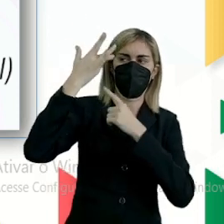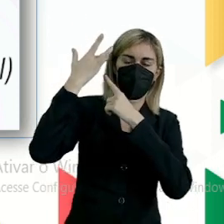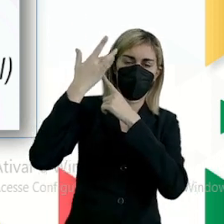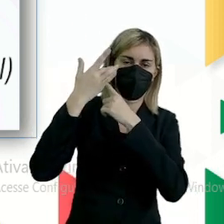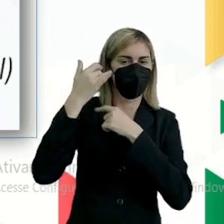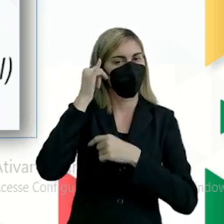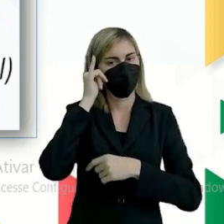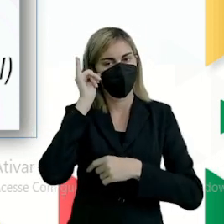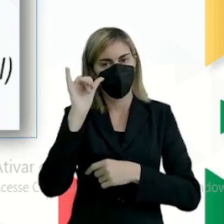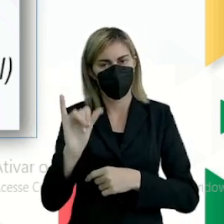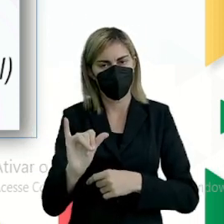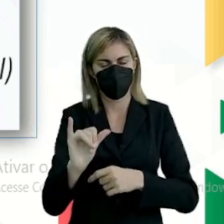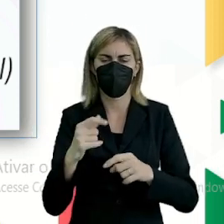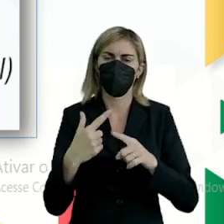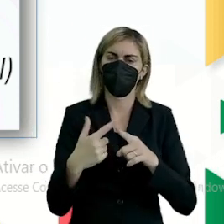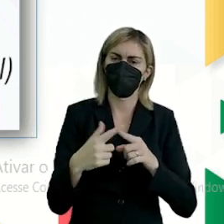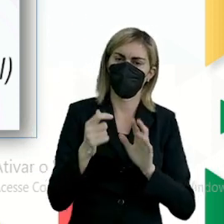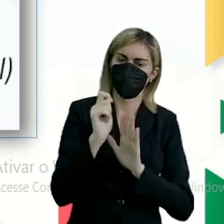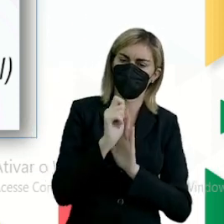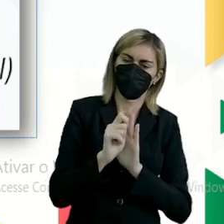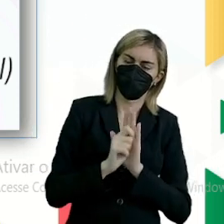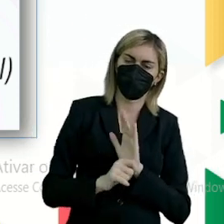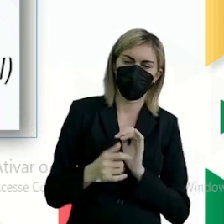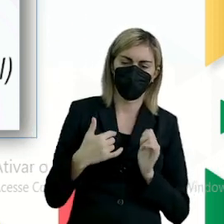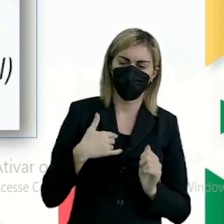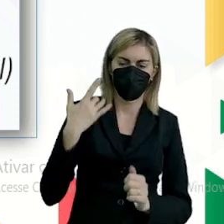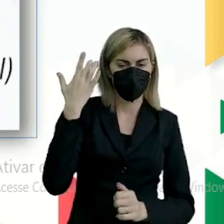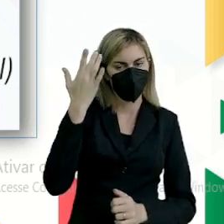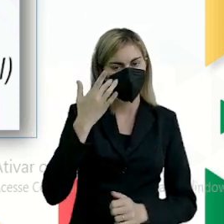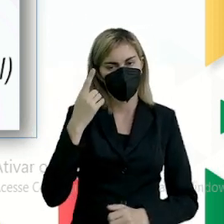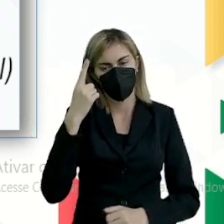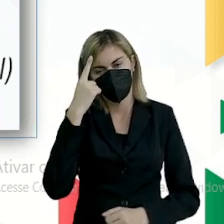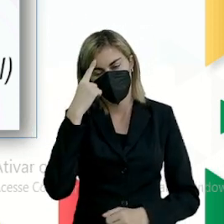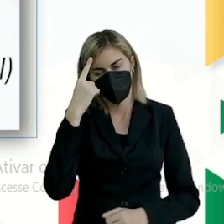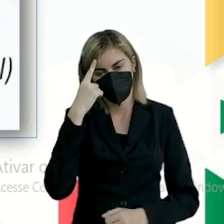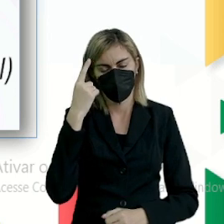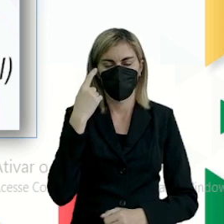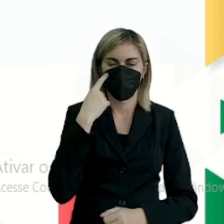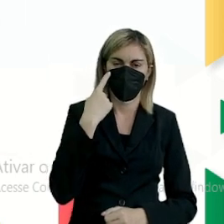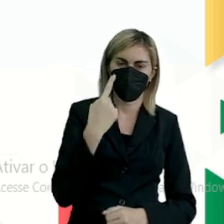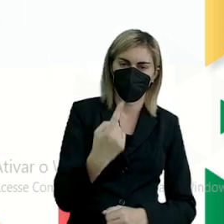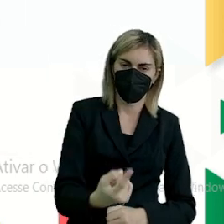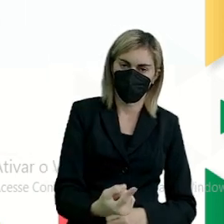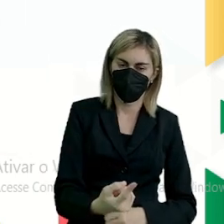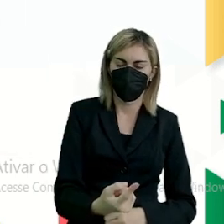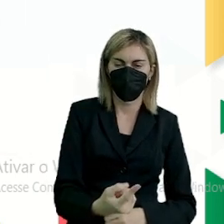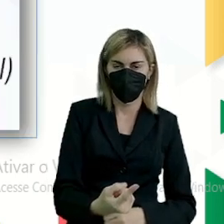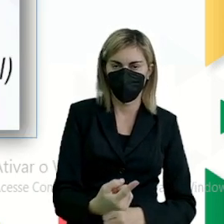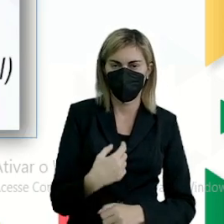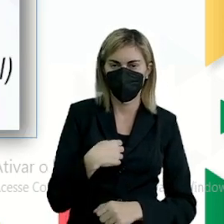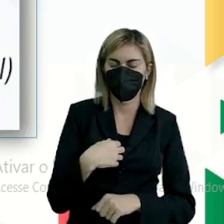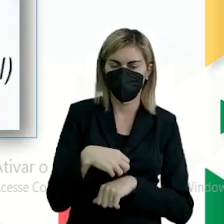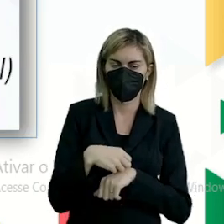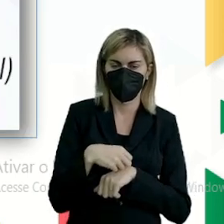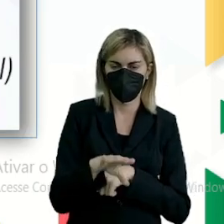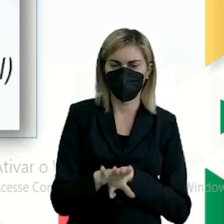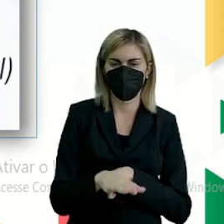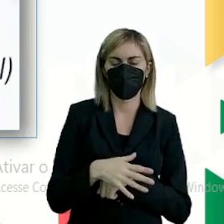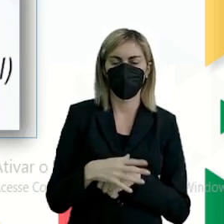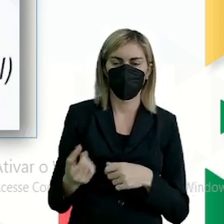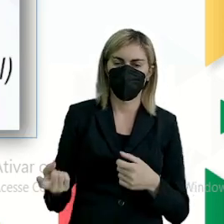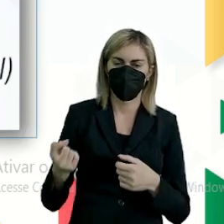pode dizer, mas professor, o é achismo? Ah, eu acho, eu penso, eu vejo, certo? Então, vamos adiante. Aqui,